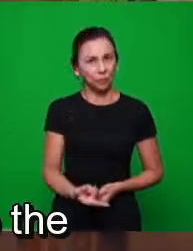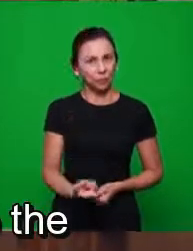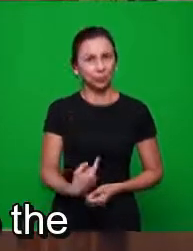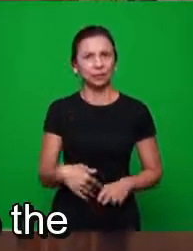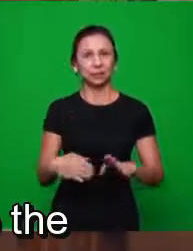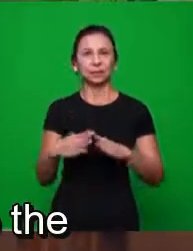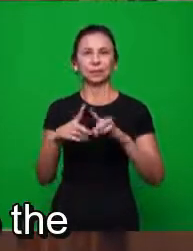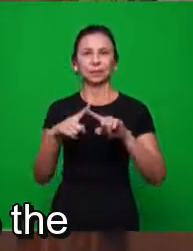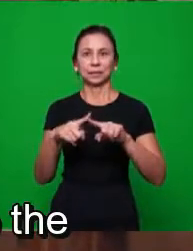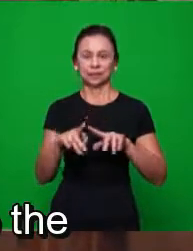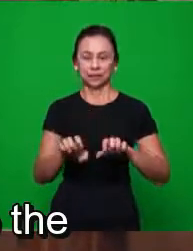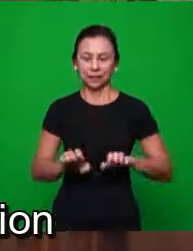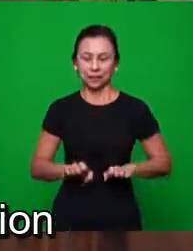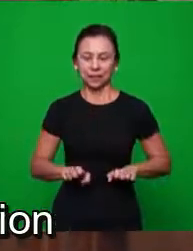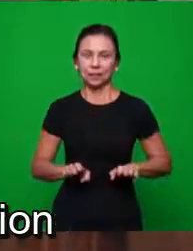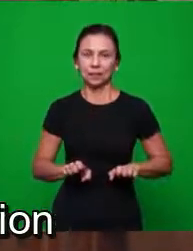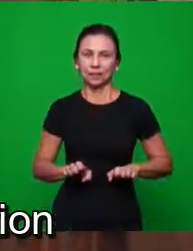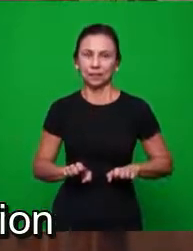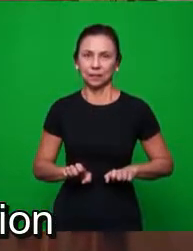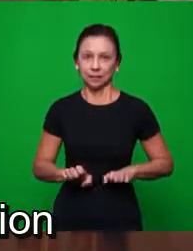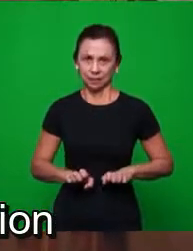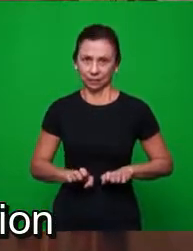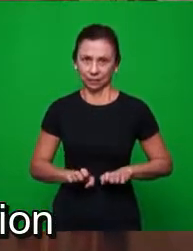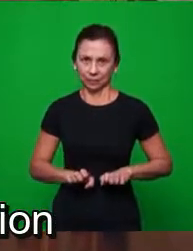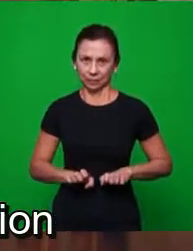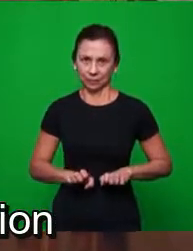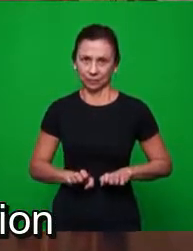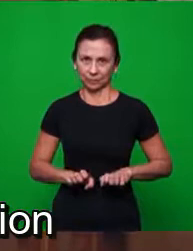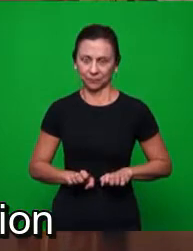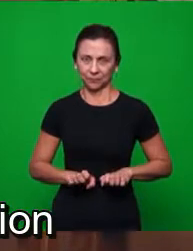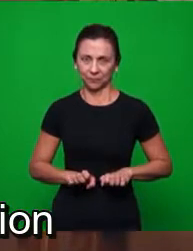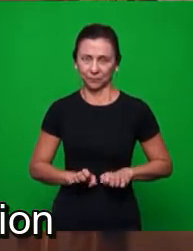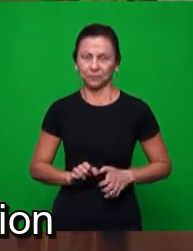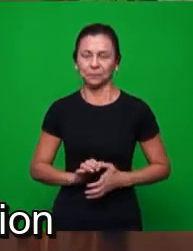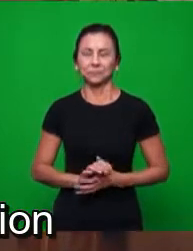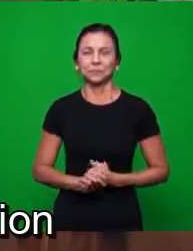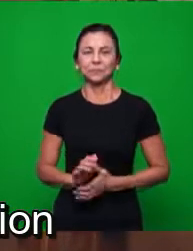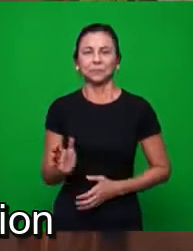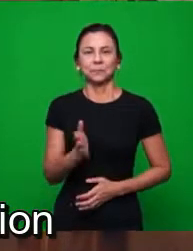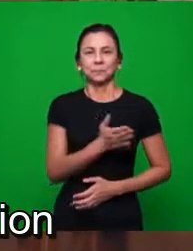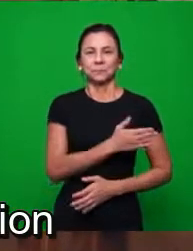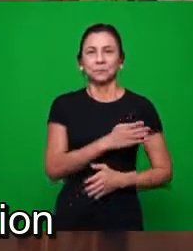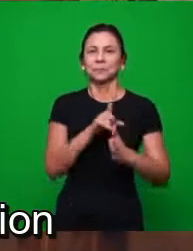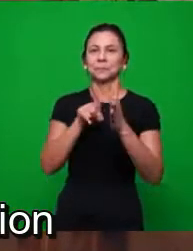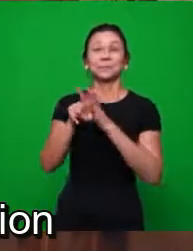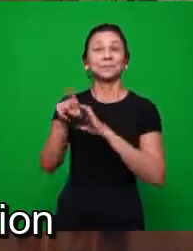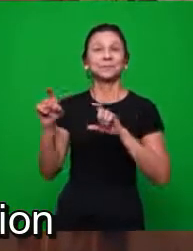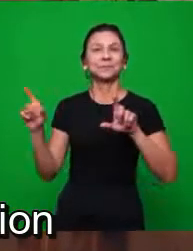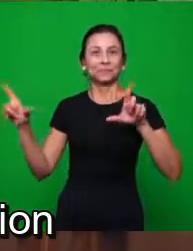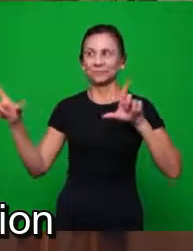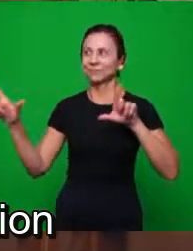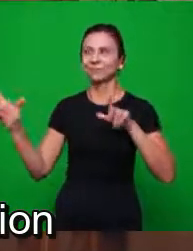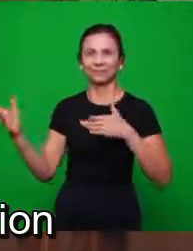Esmirna. Vamos agora às perguntas do dia. Vamos lá?